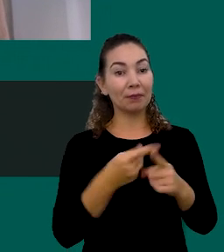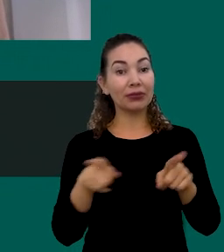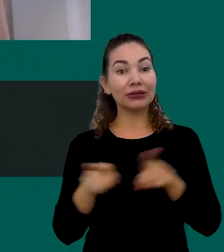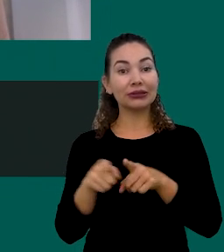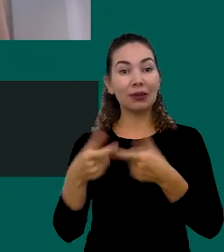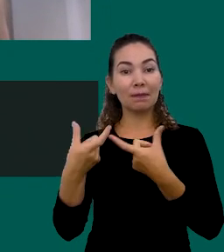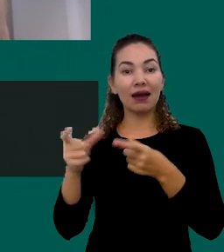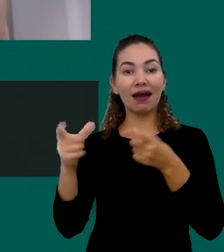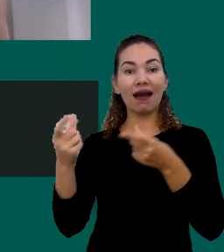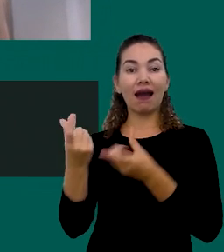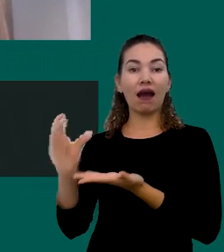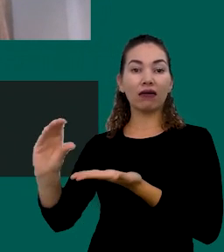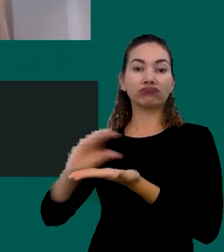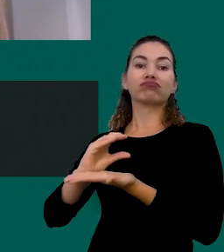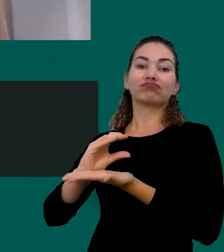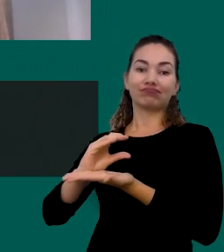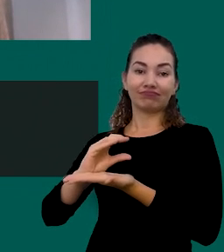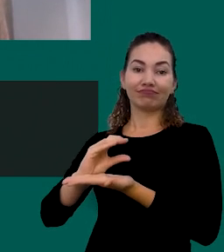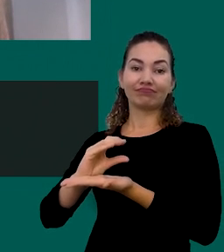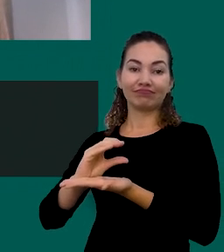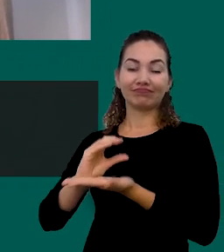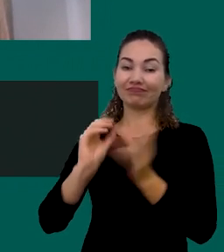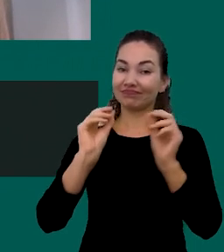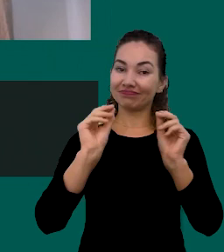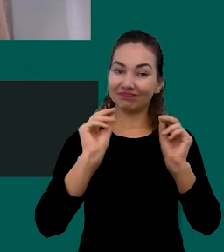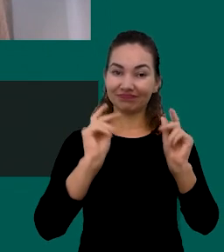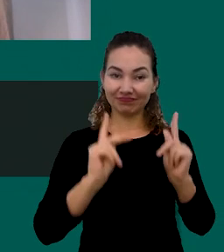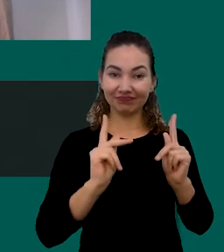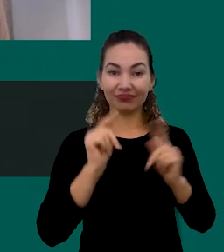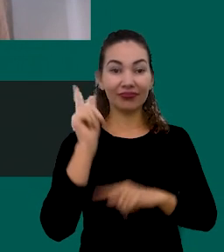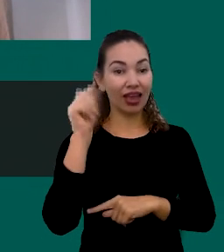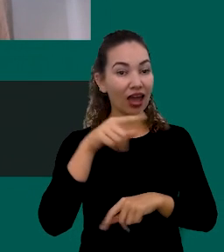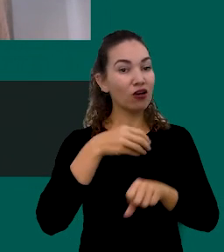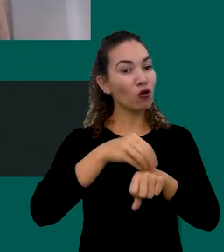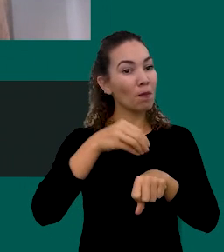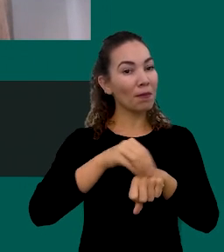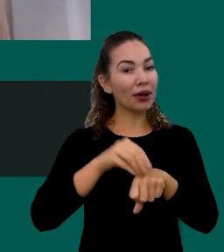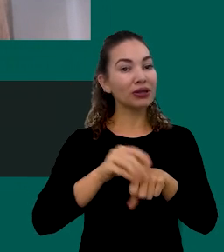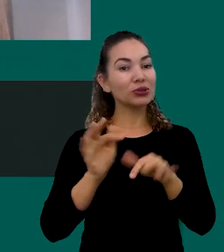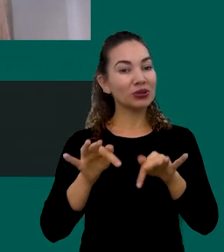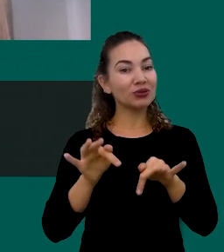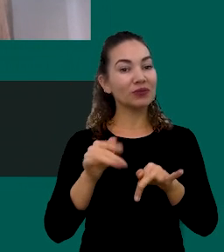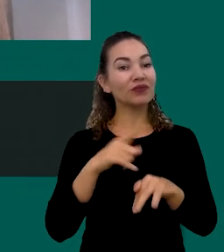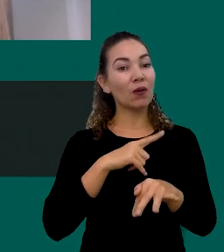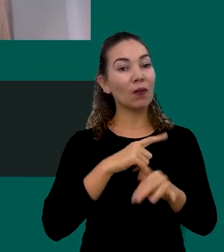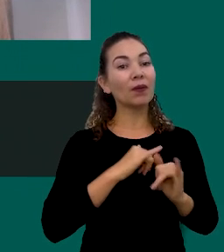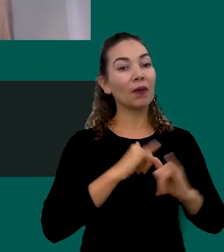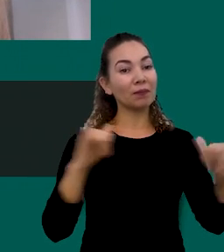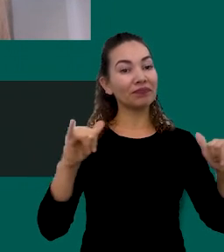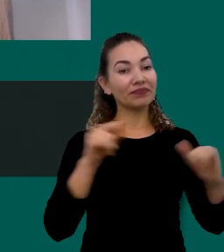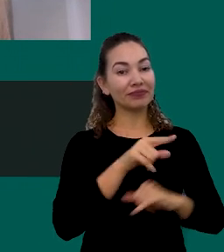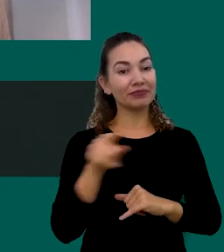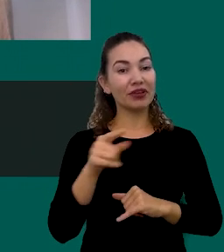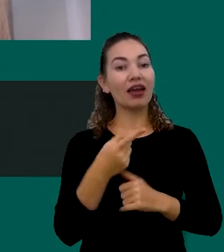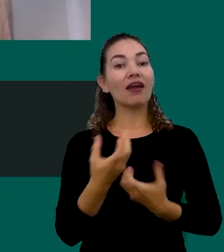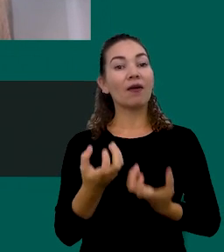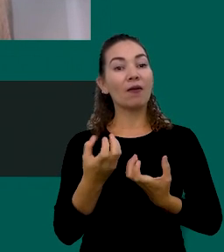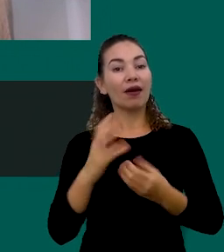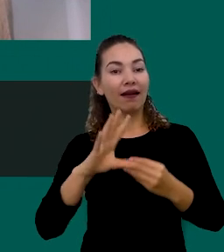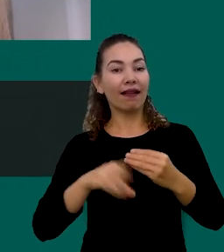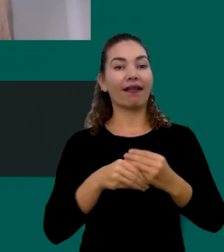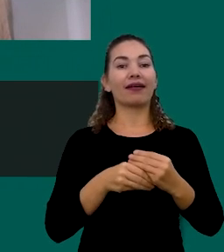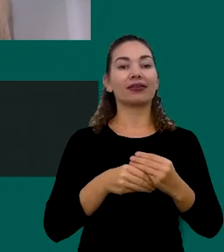Pensar Em Ampliar Ganhos Ok Então Essa É Uma Dica Final Que Eu Trago Para Vocês Que Eu Gostaria De